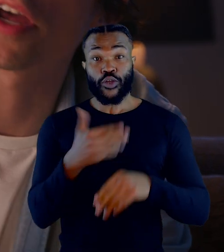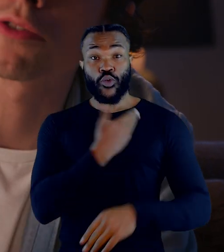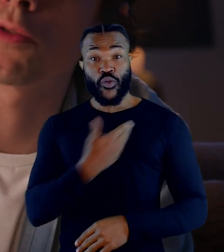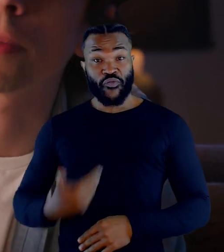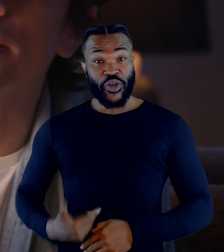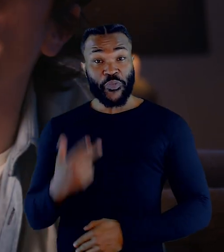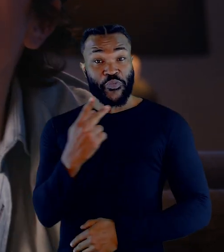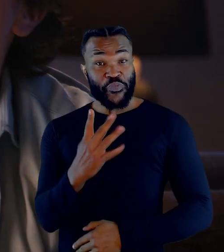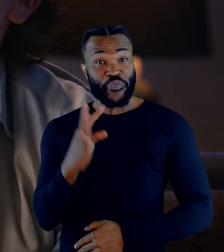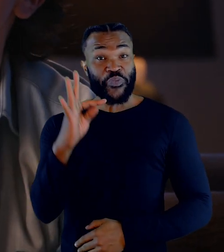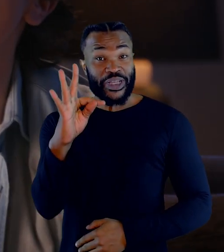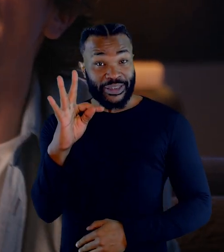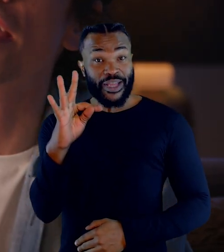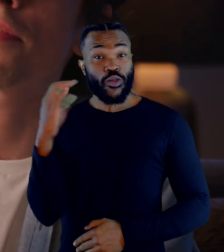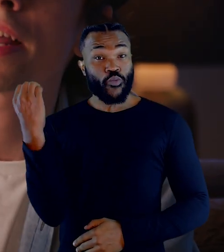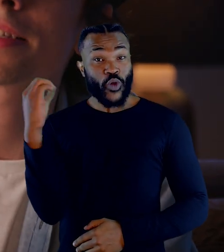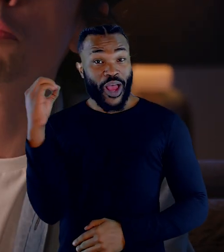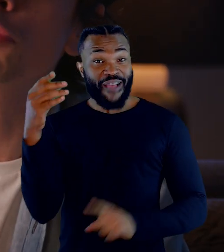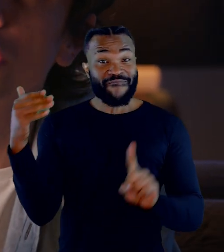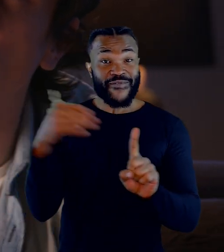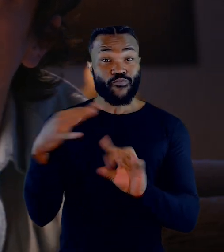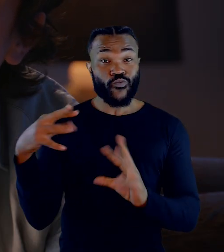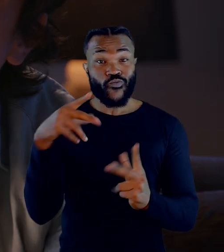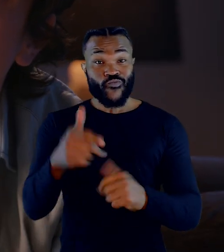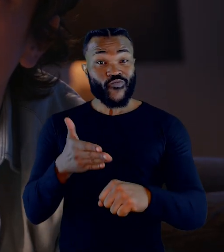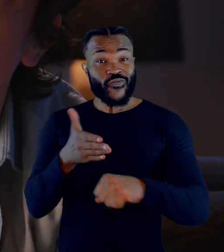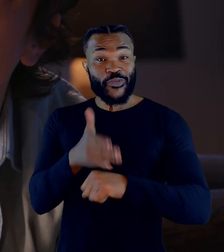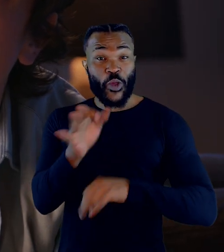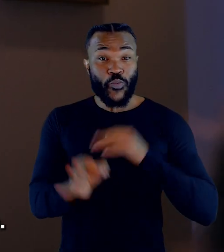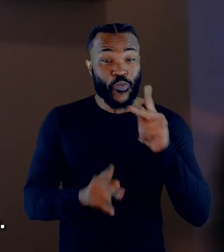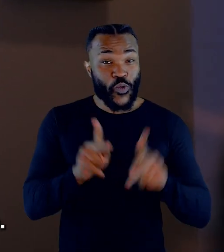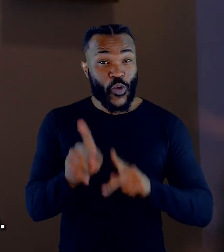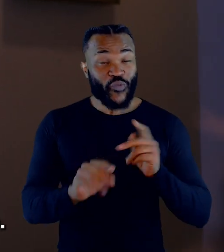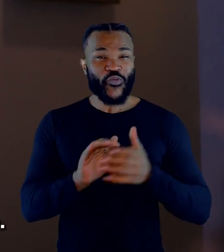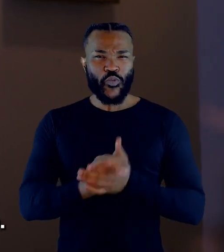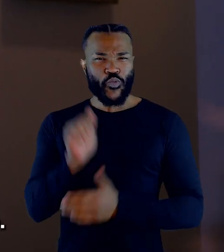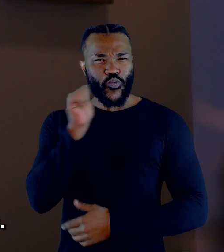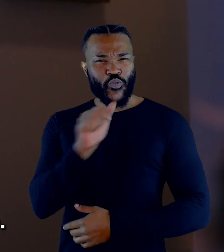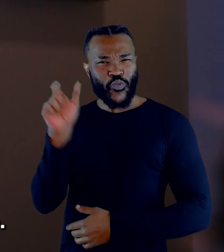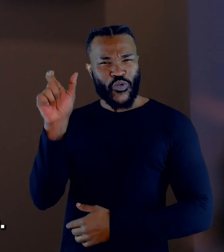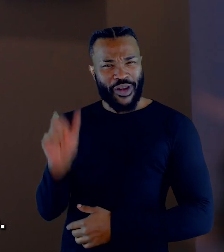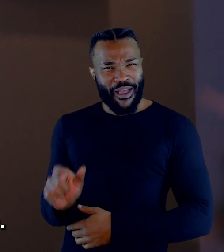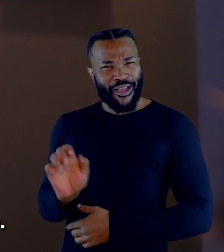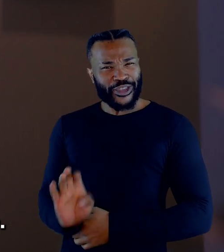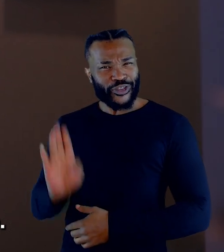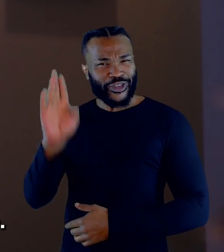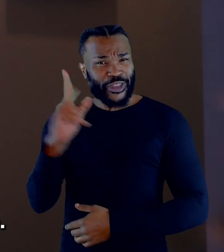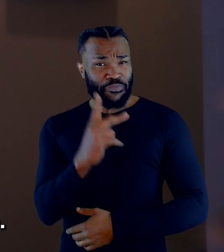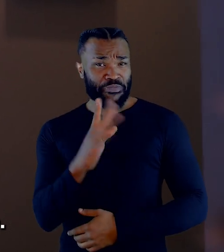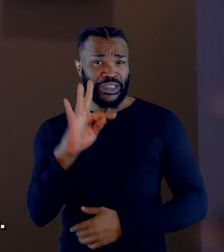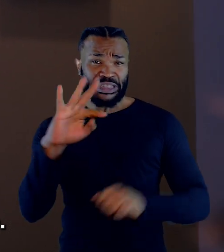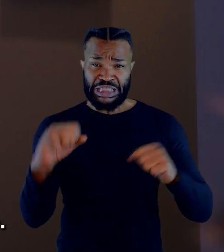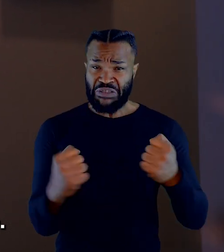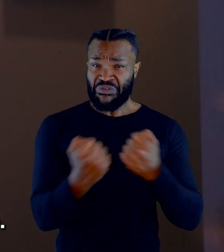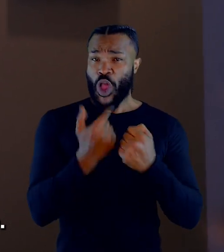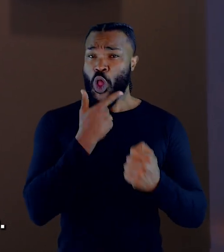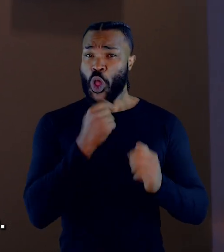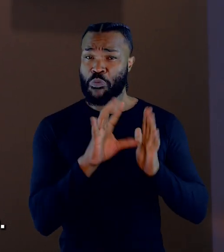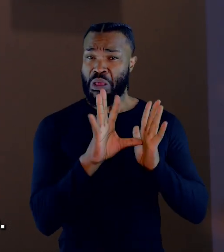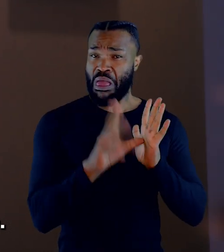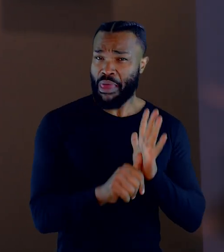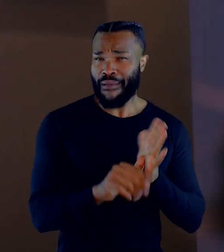aos governos do PT, Porto Alegre é referência mundial em participação popular. Mas a candidata do PT defende